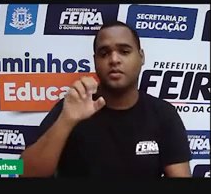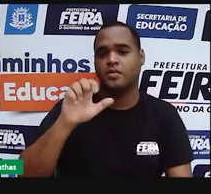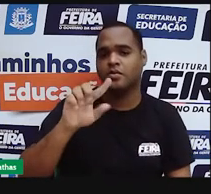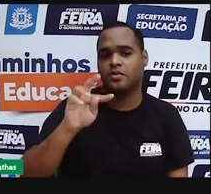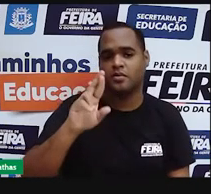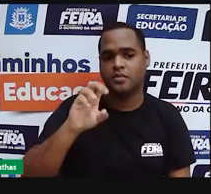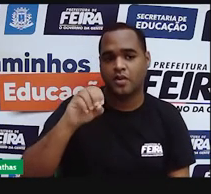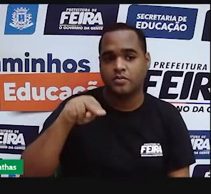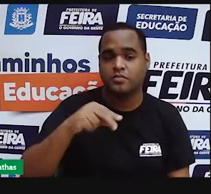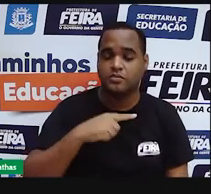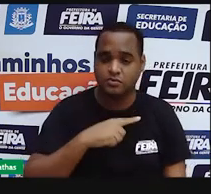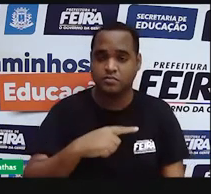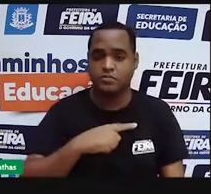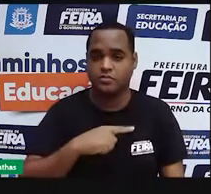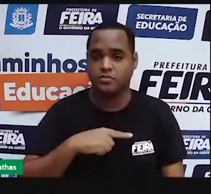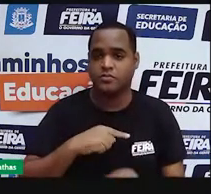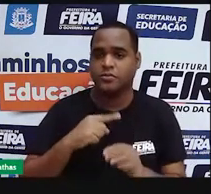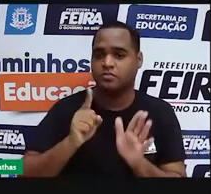negativa.